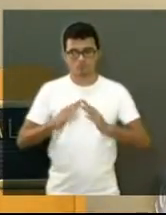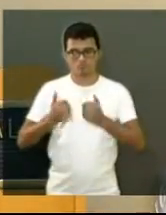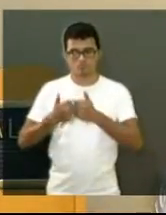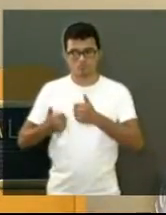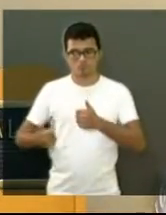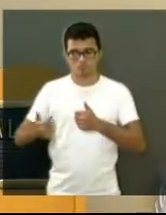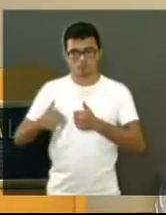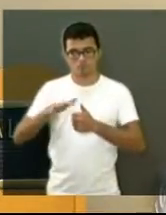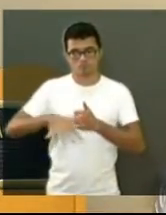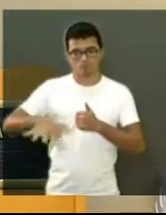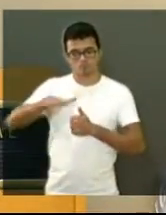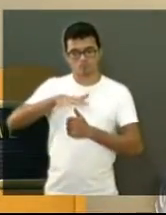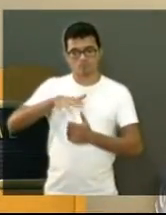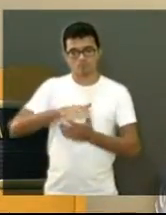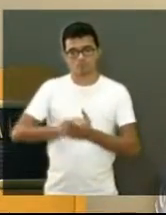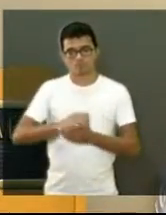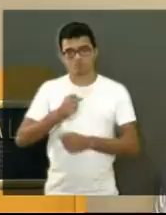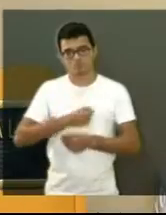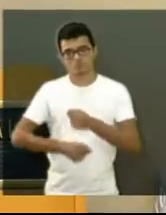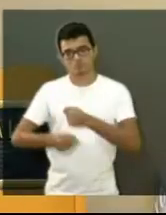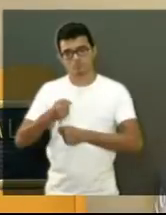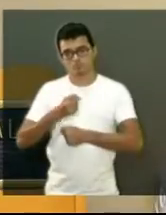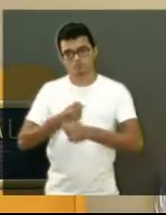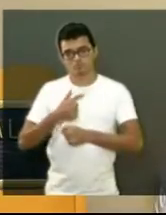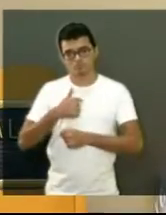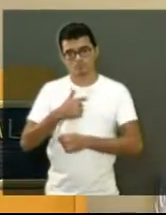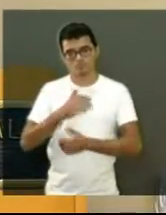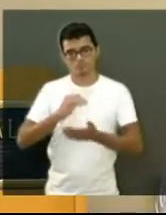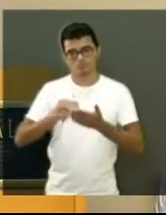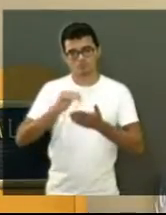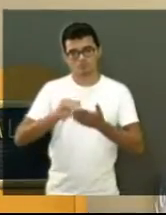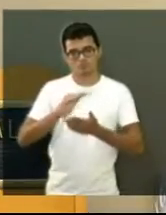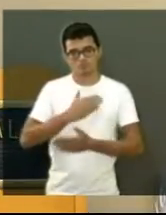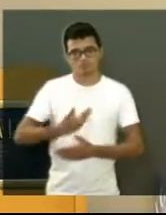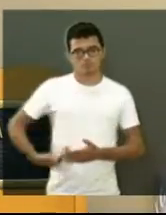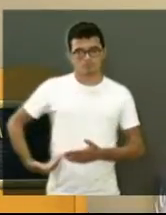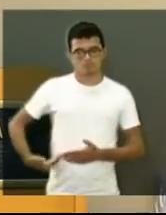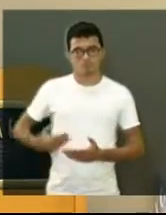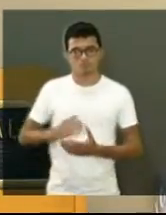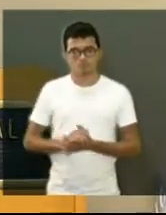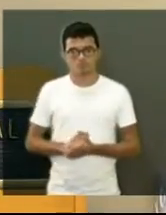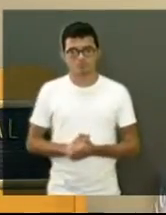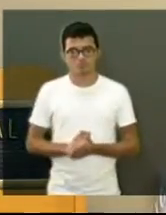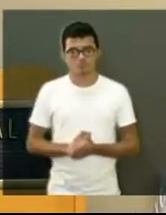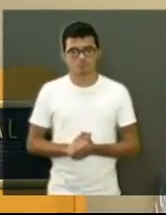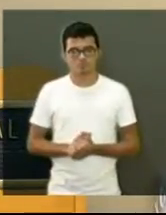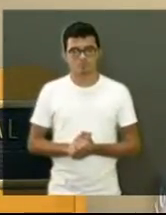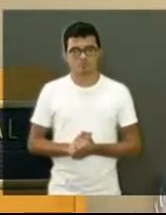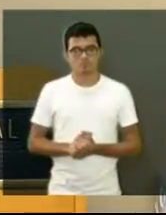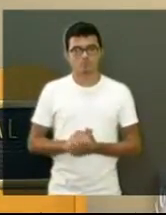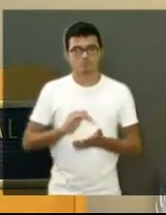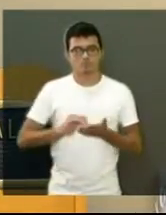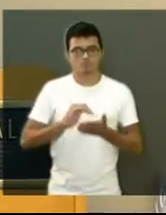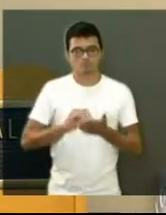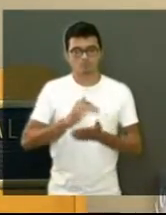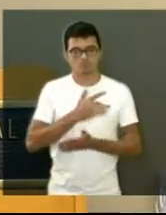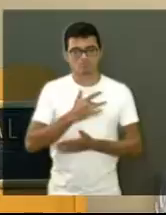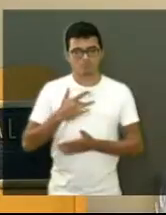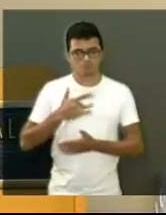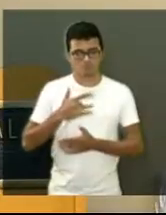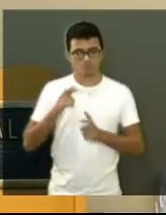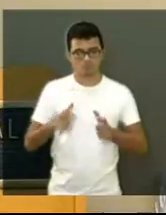O ano retrasado, estive na Secretaria do Governo, da Secretaria da Saúde, em São Paulo,